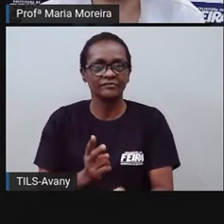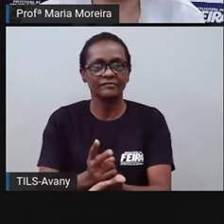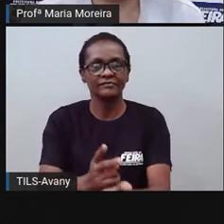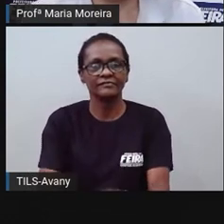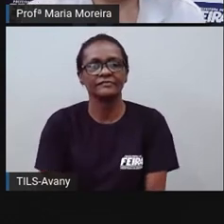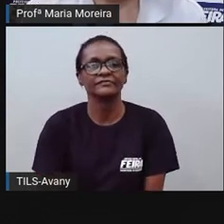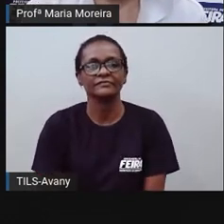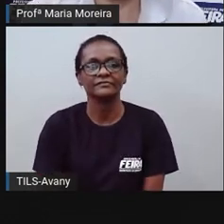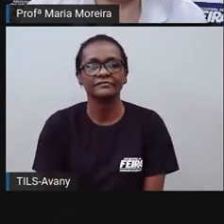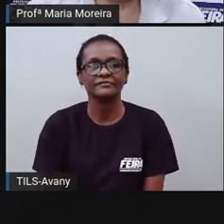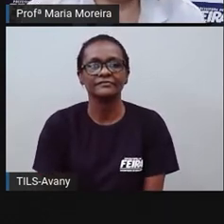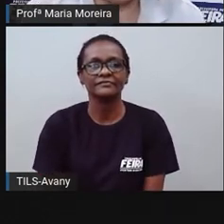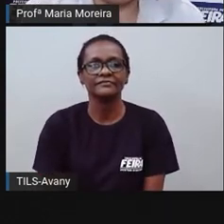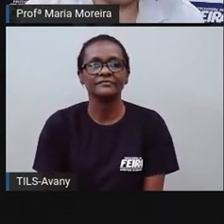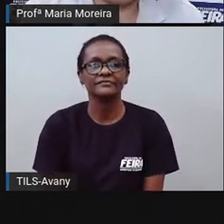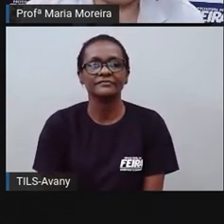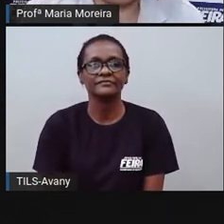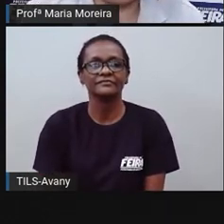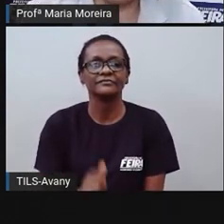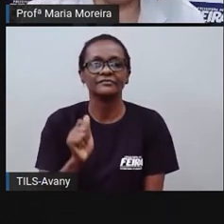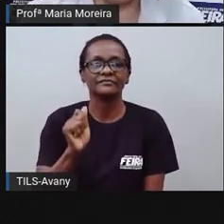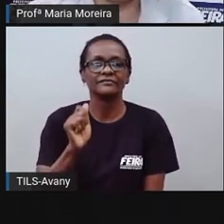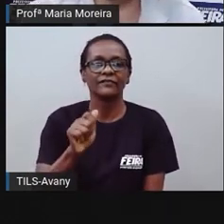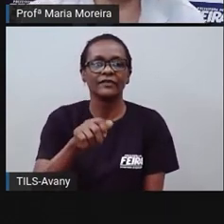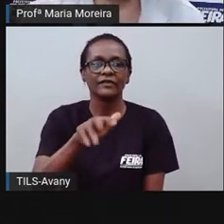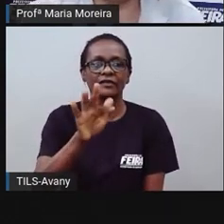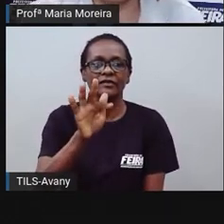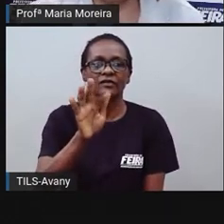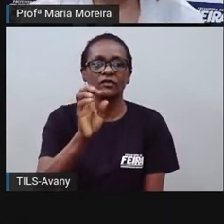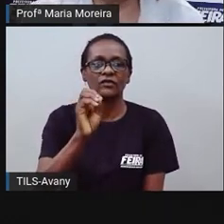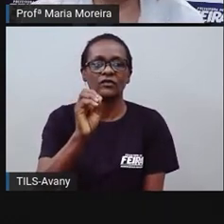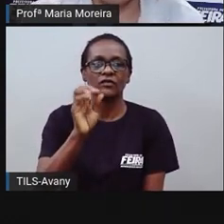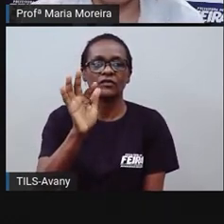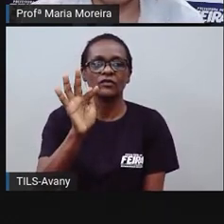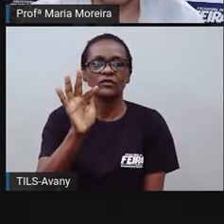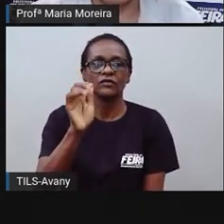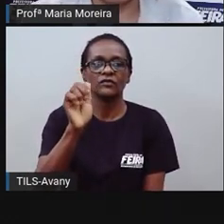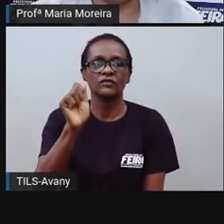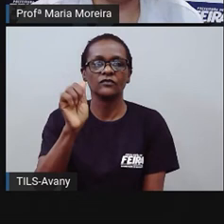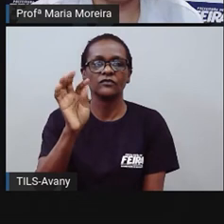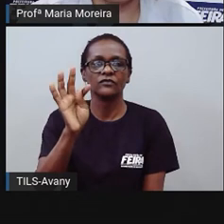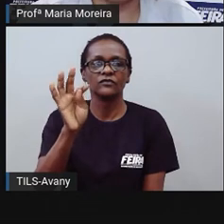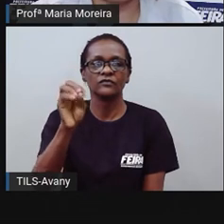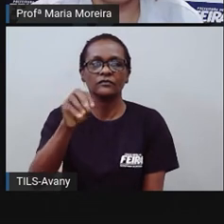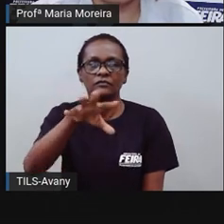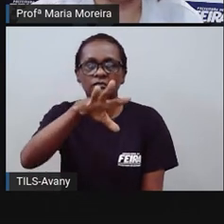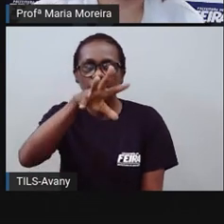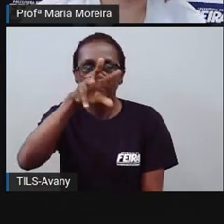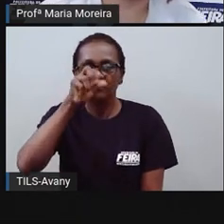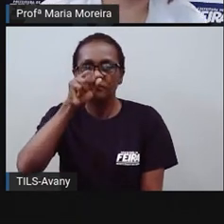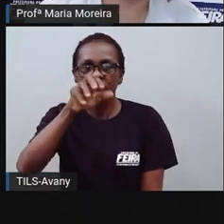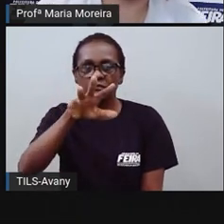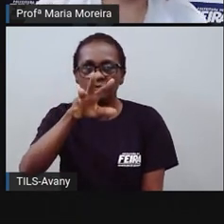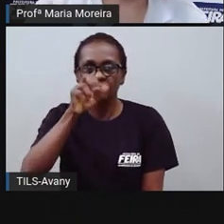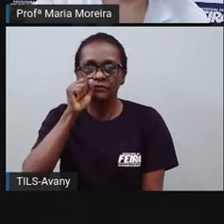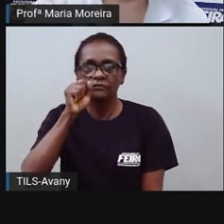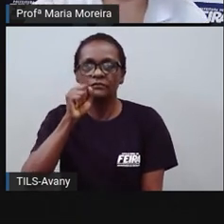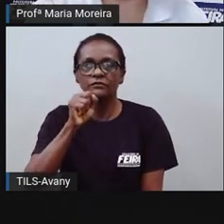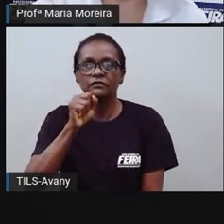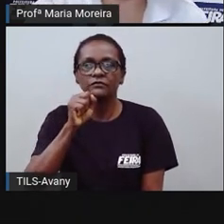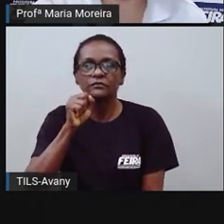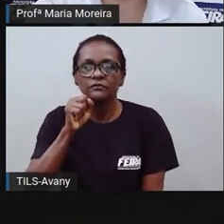fato de as escravas africanas terem sido responsáveis pela cozinha dos engenhos, né, porque